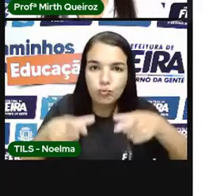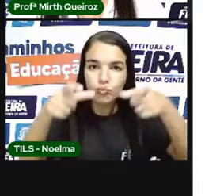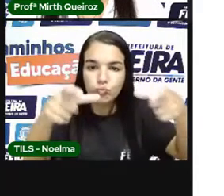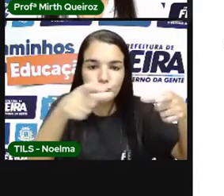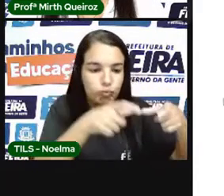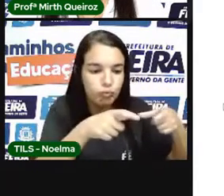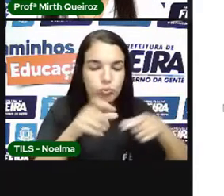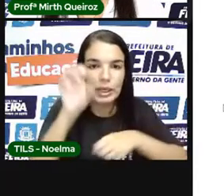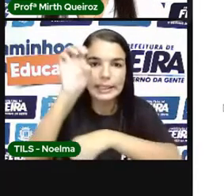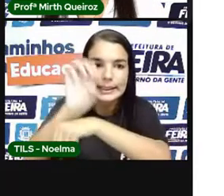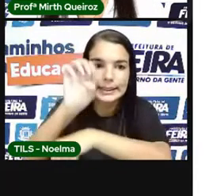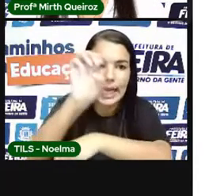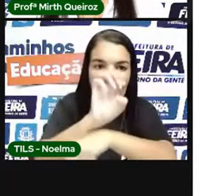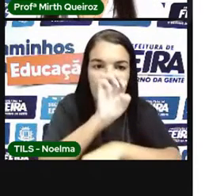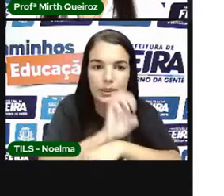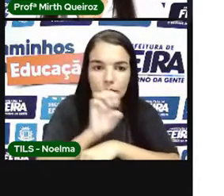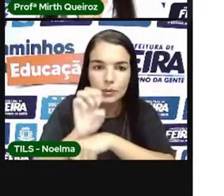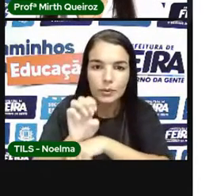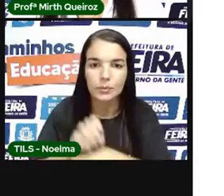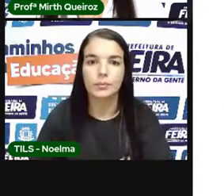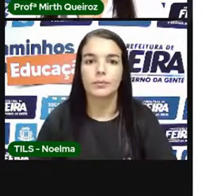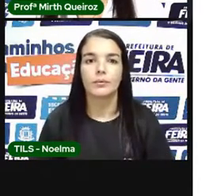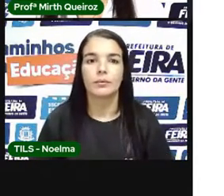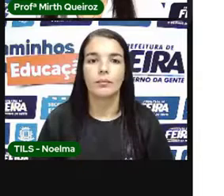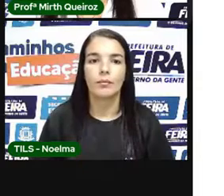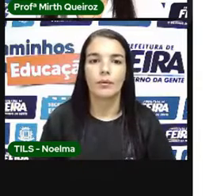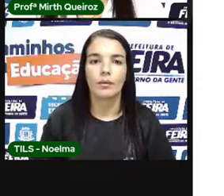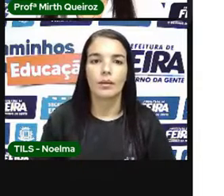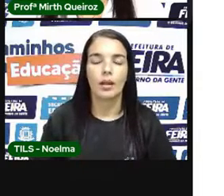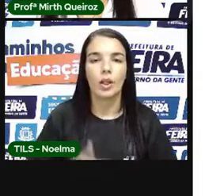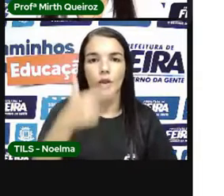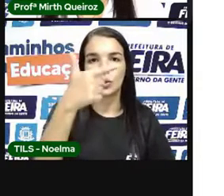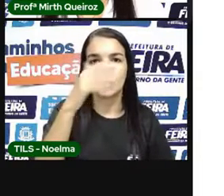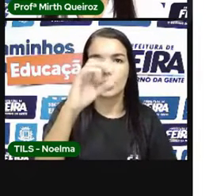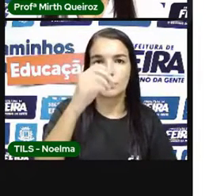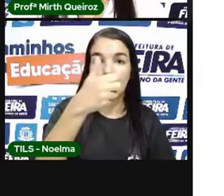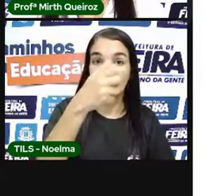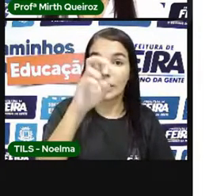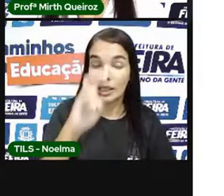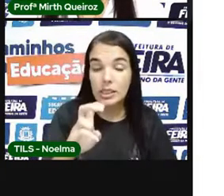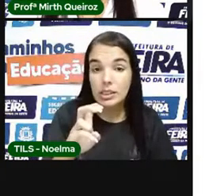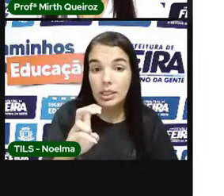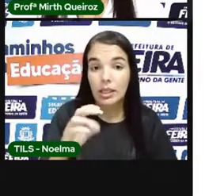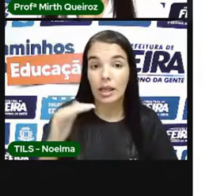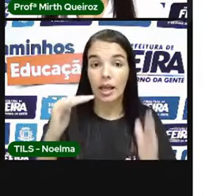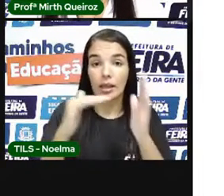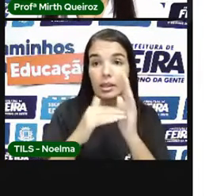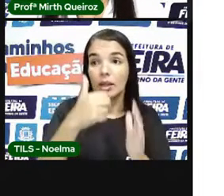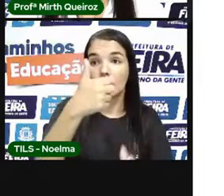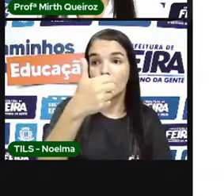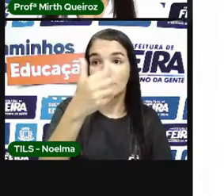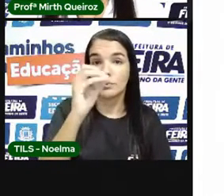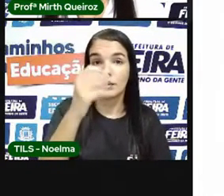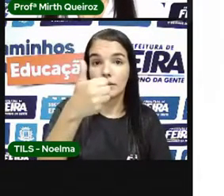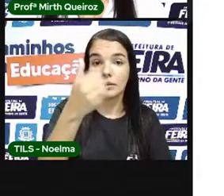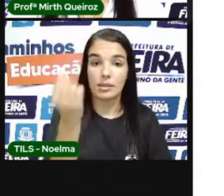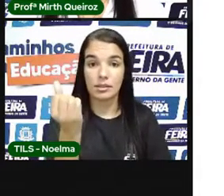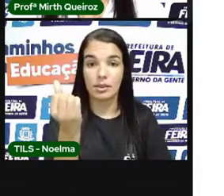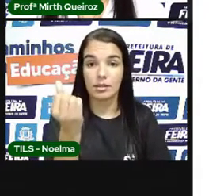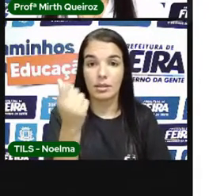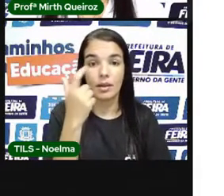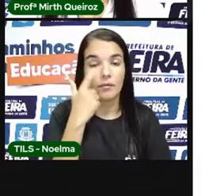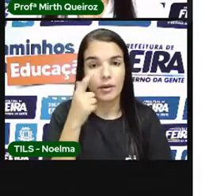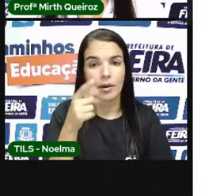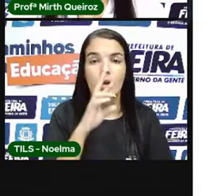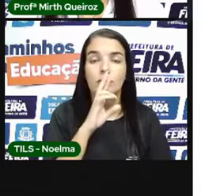Alguns estados E o desmatamento Que aconteceu Em 2015 E 2016 E